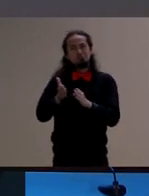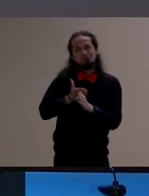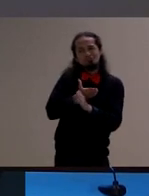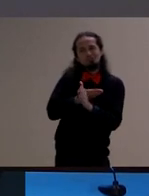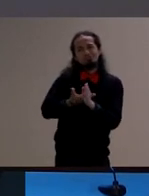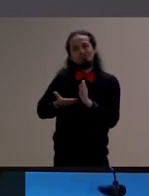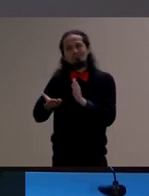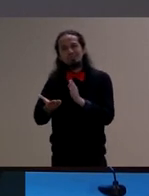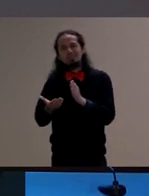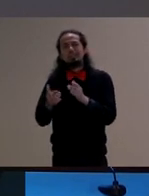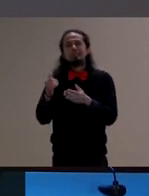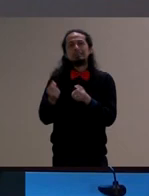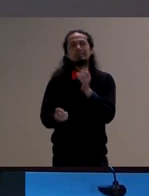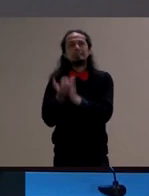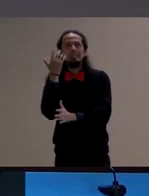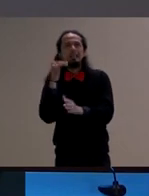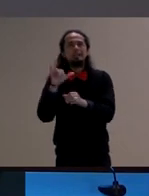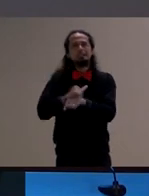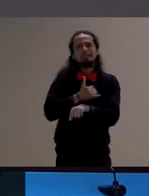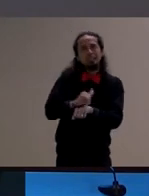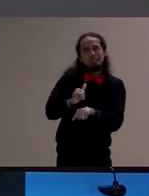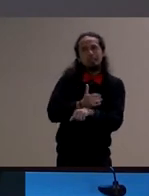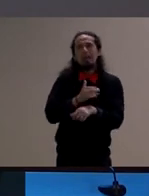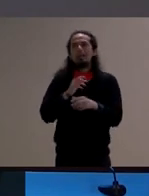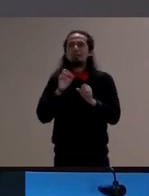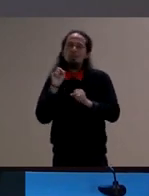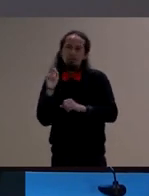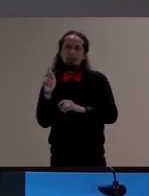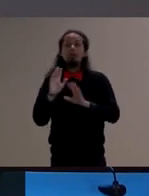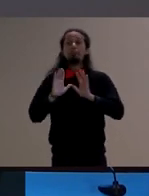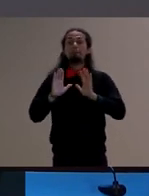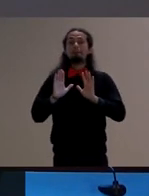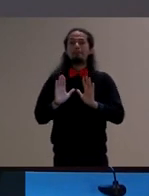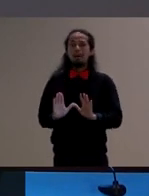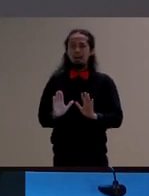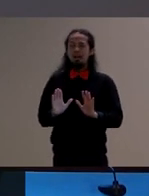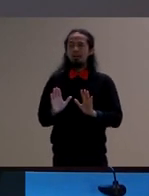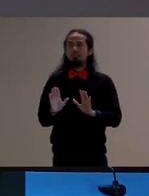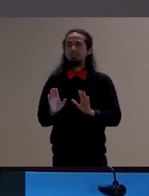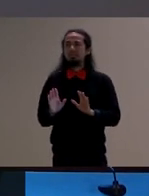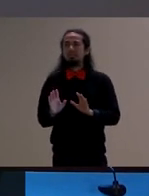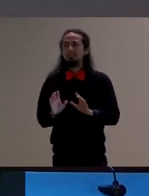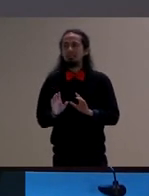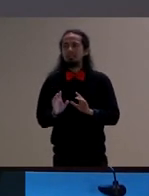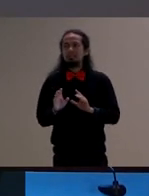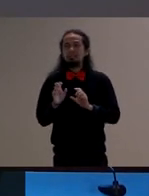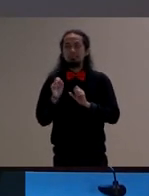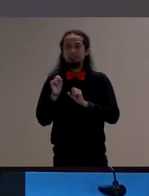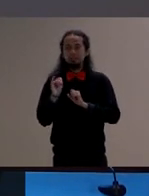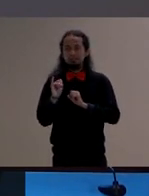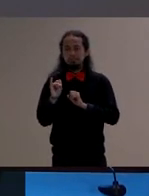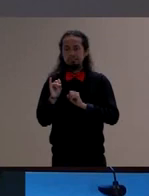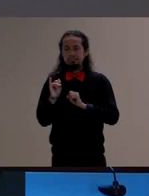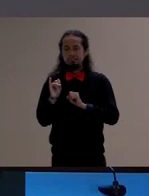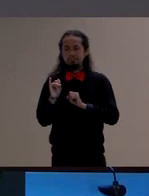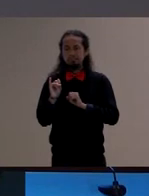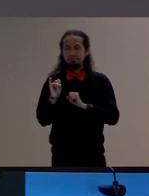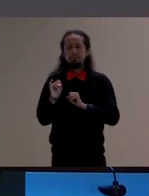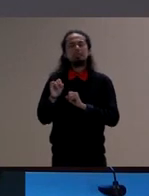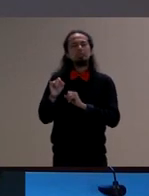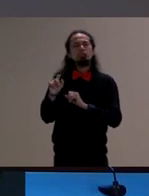estratégias enfim mas se ele se ele foca